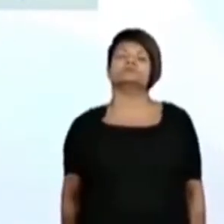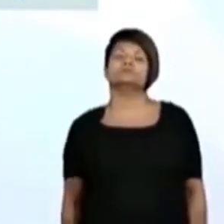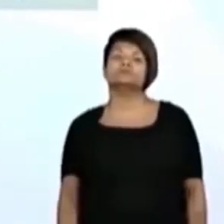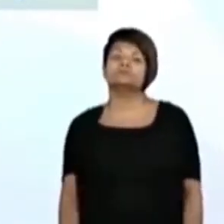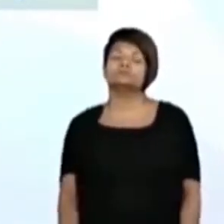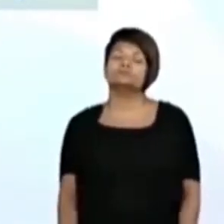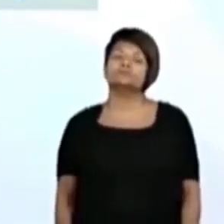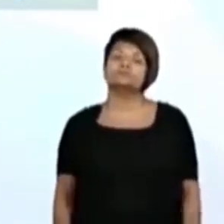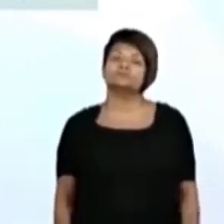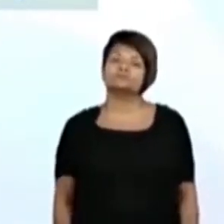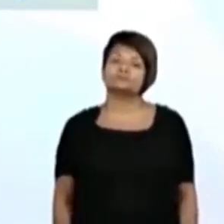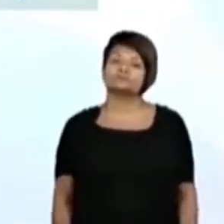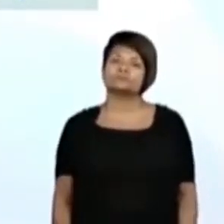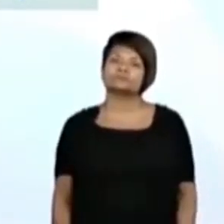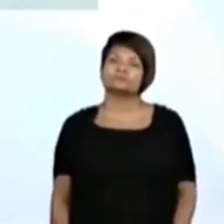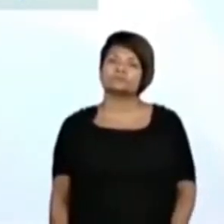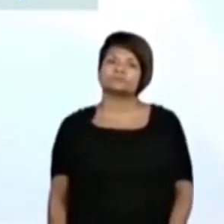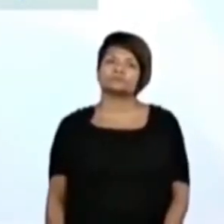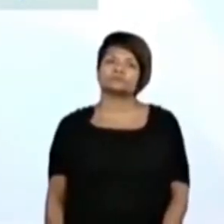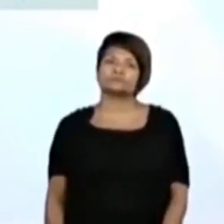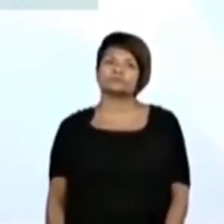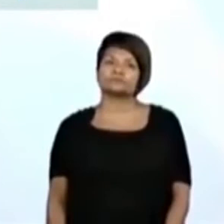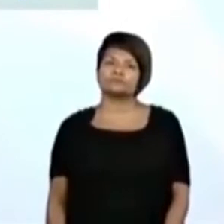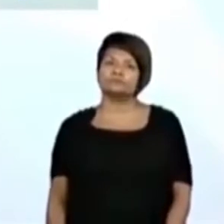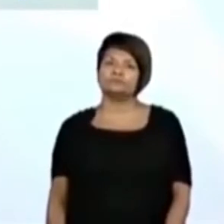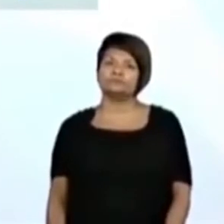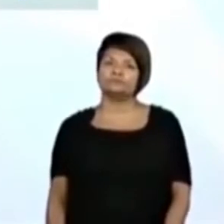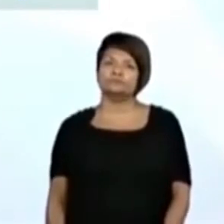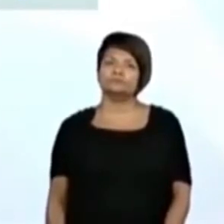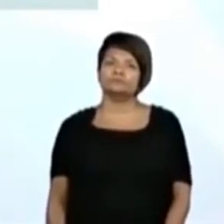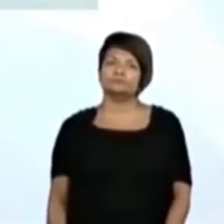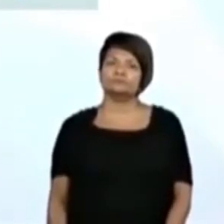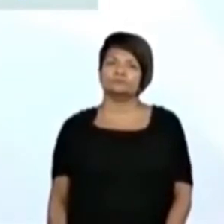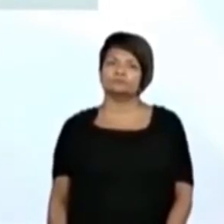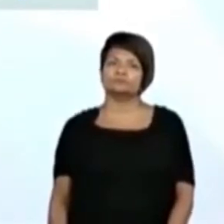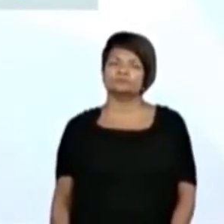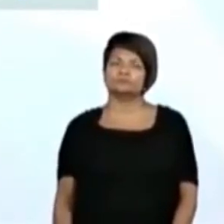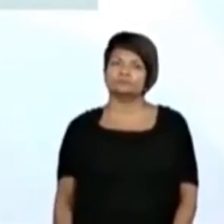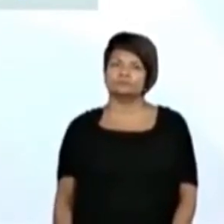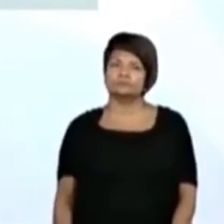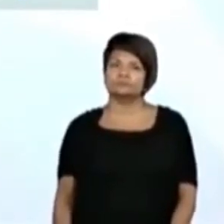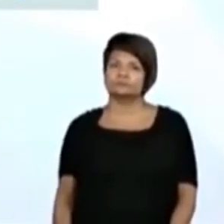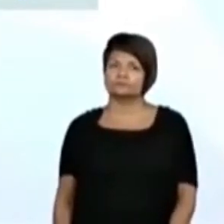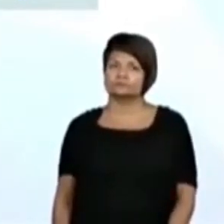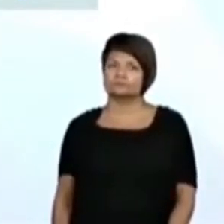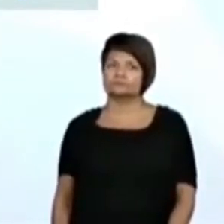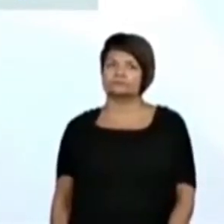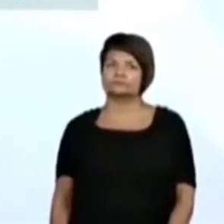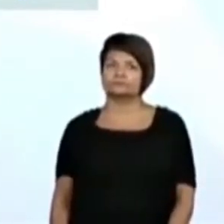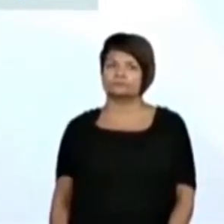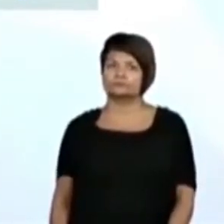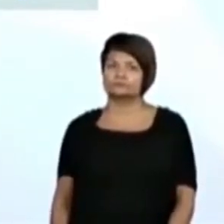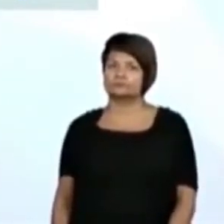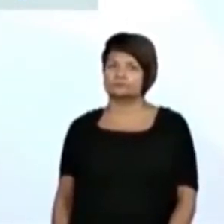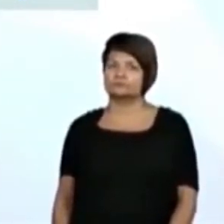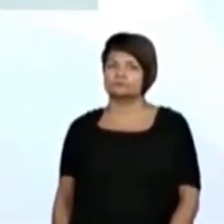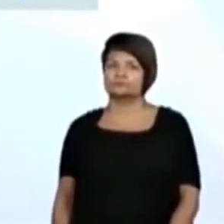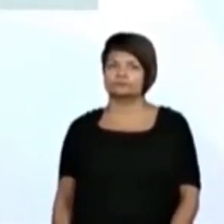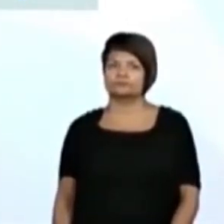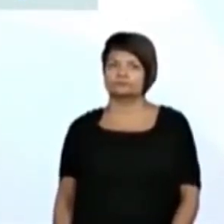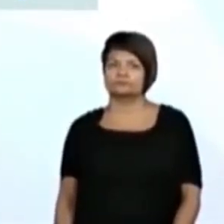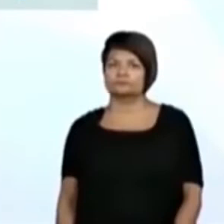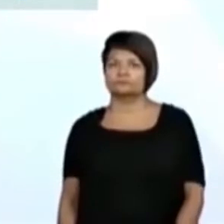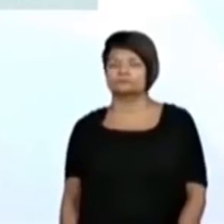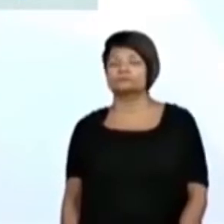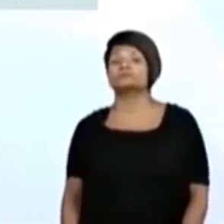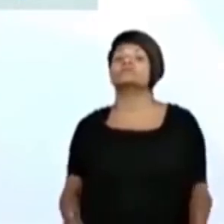O 5. Isso aí, deixa eu só fazer uma mudança aqui. Vamos ler de 1 em 1 aquele lado. Então, agora